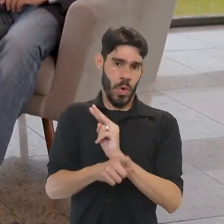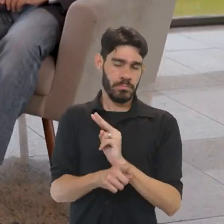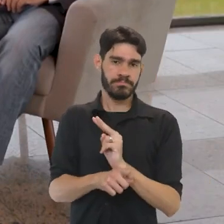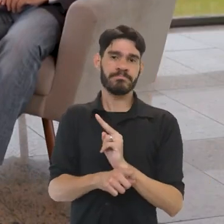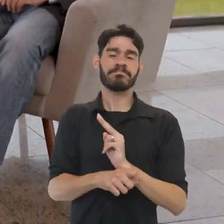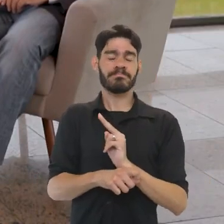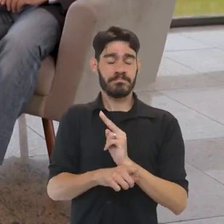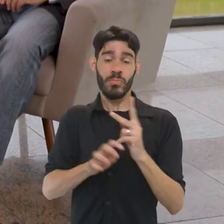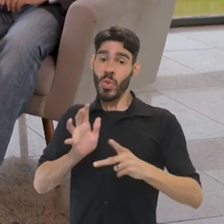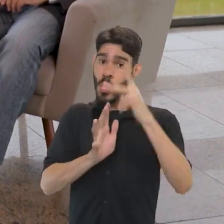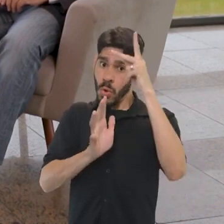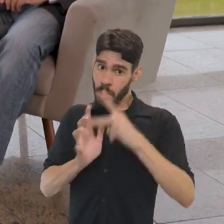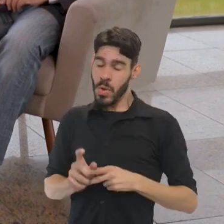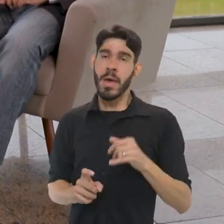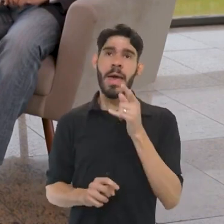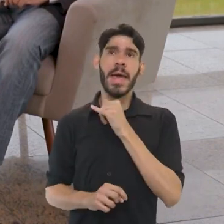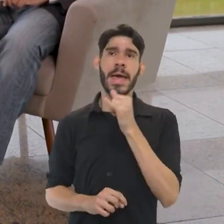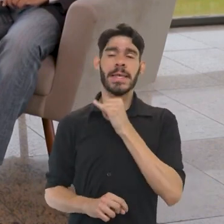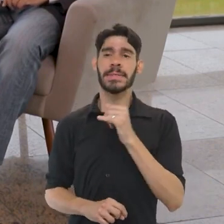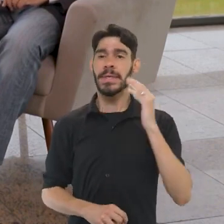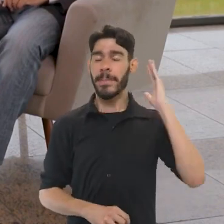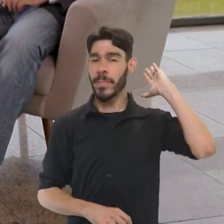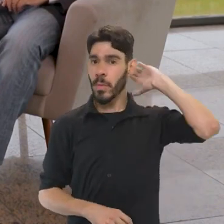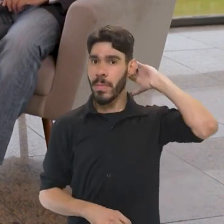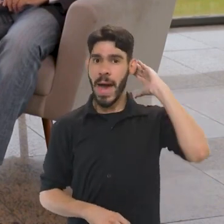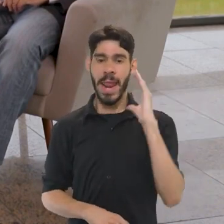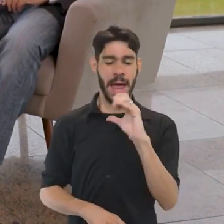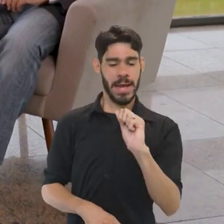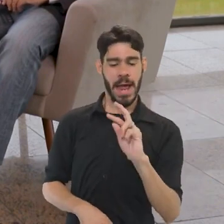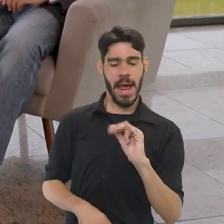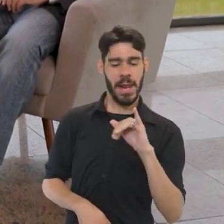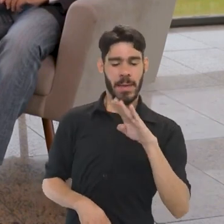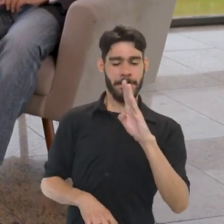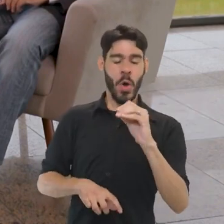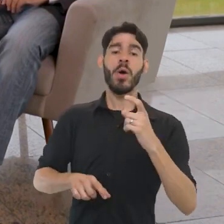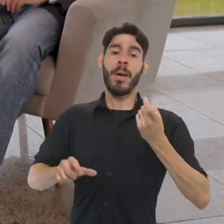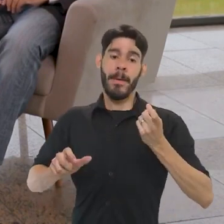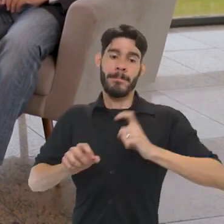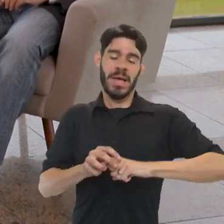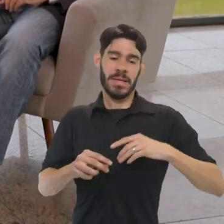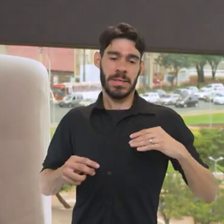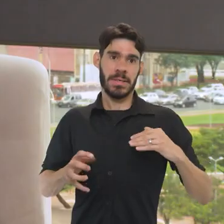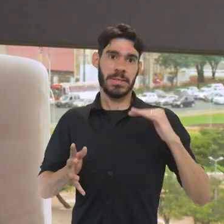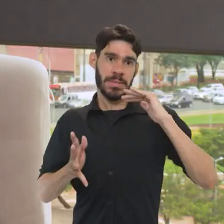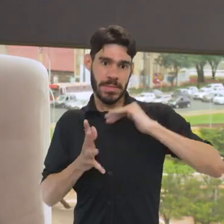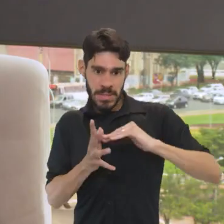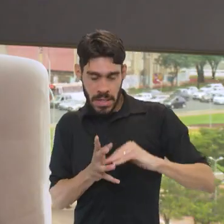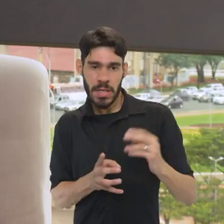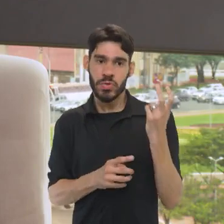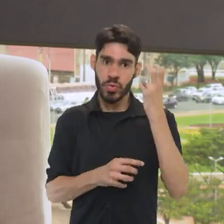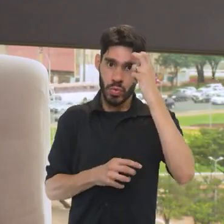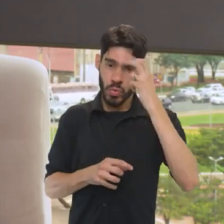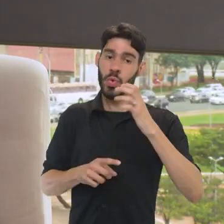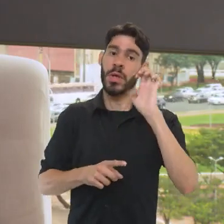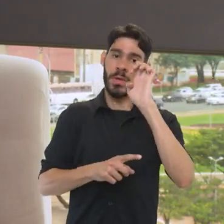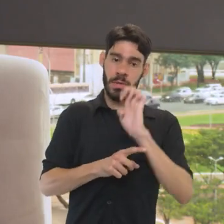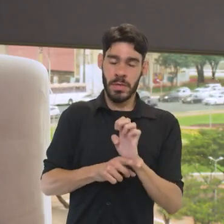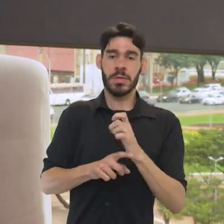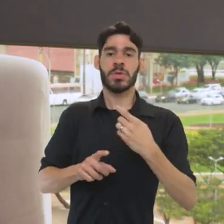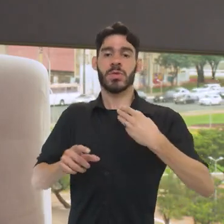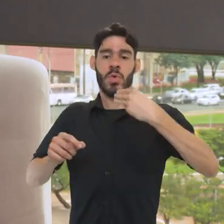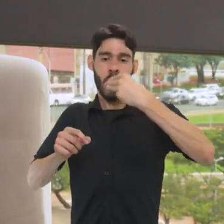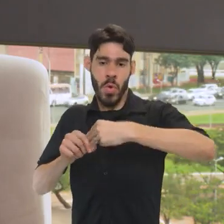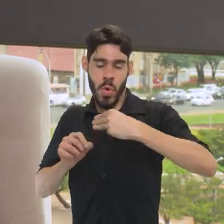salvaguarda, as ações de salvaguarda. No Pará, por exemplo, com o Carimbó, a gente tem parceria com a Secretaria de Cultura do Estado, do próprio